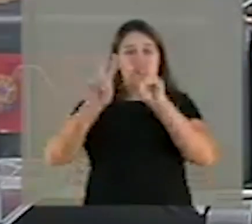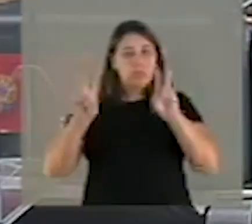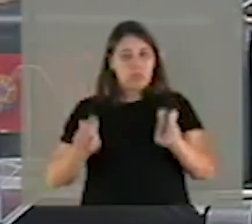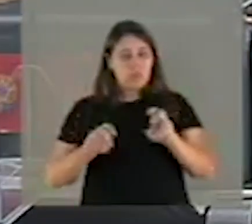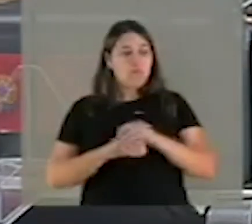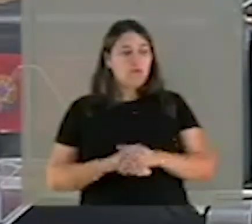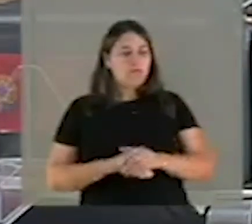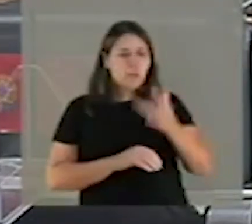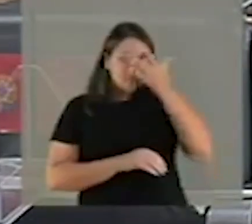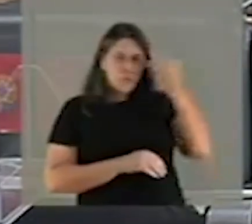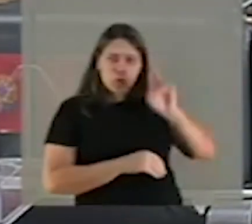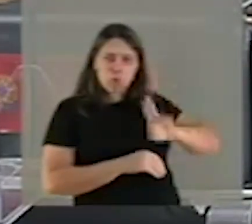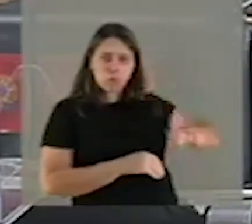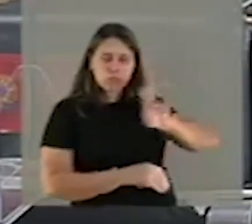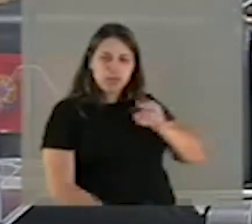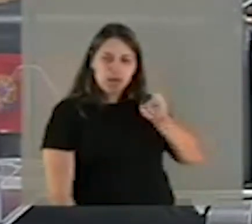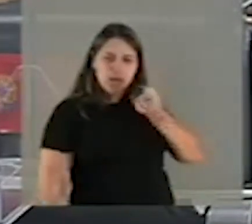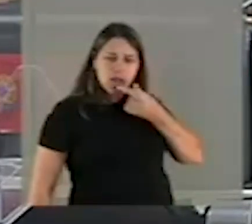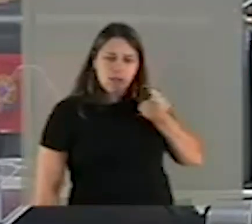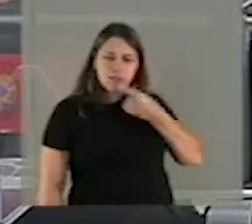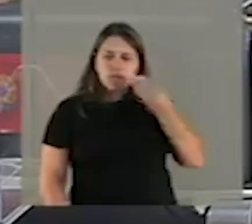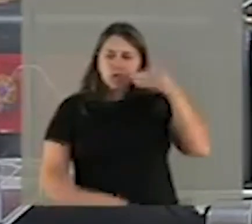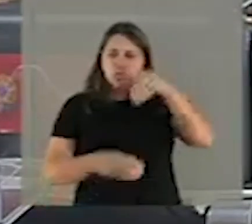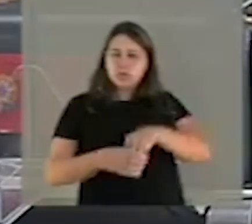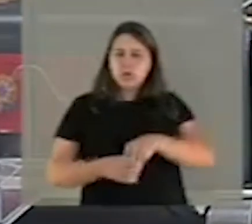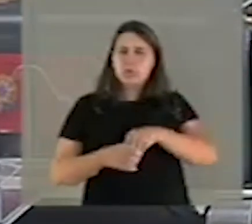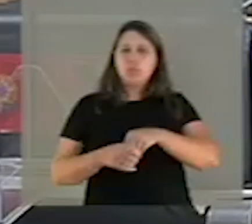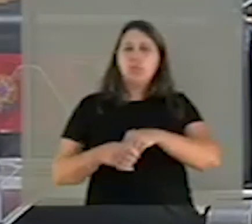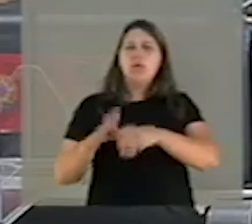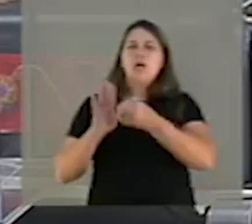prescrição de medicamentos dentro do protocolo off-label?